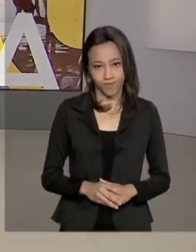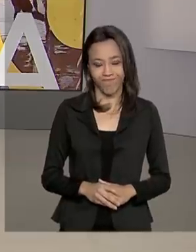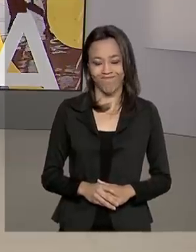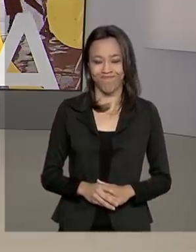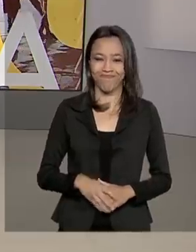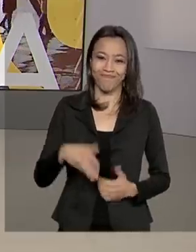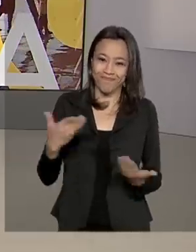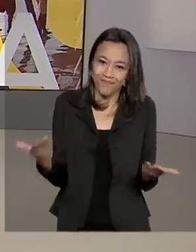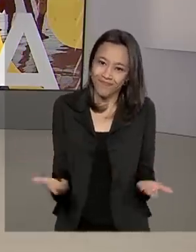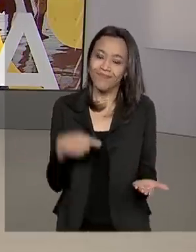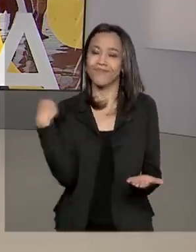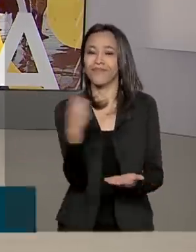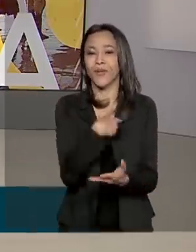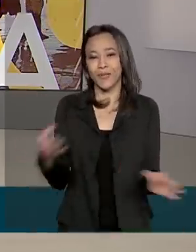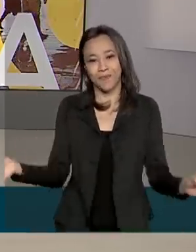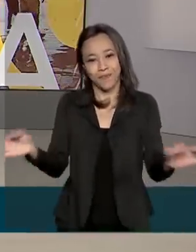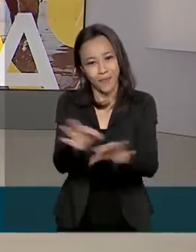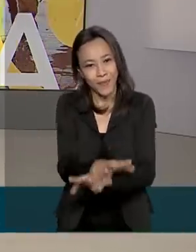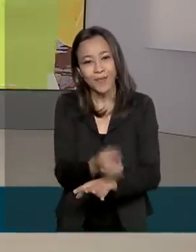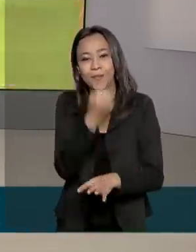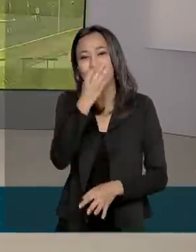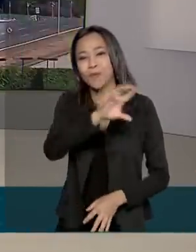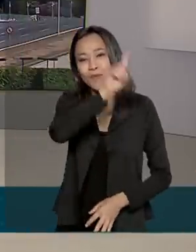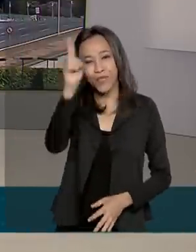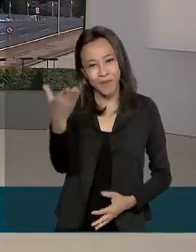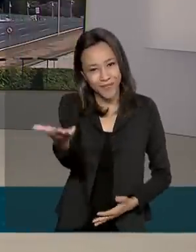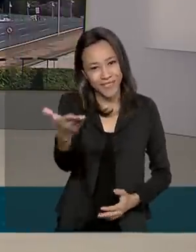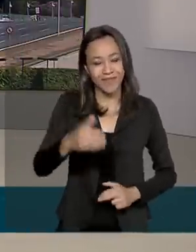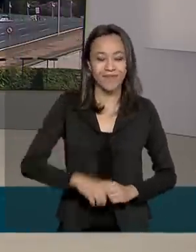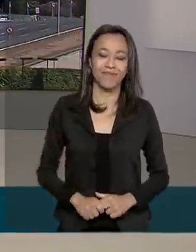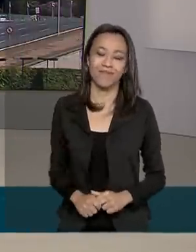O Brasil em Dia fica por aqui. Um bom dia para você!